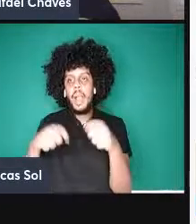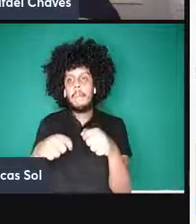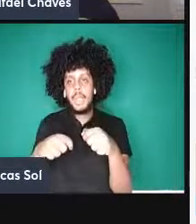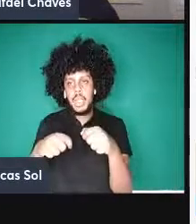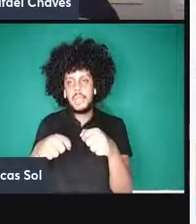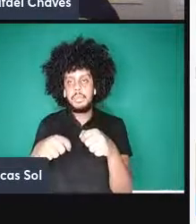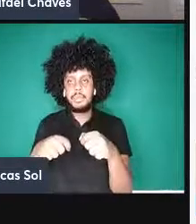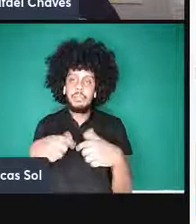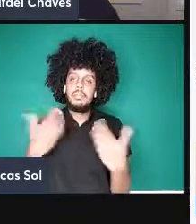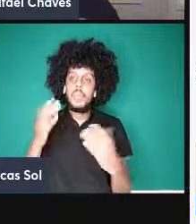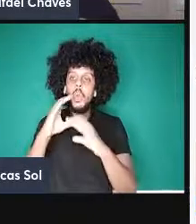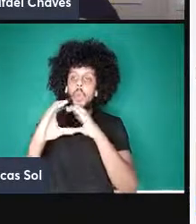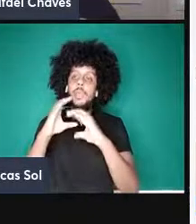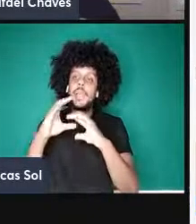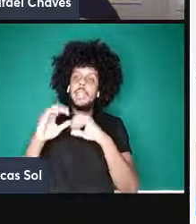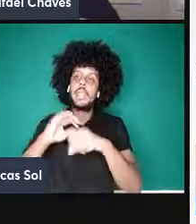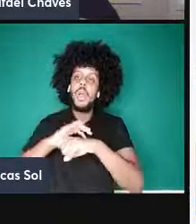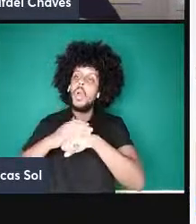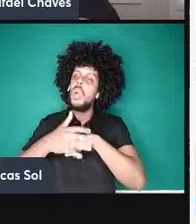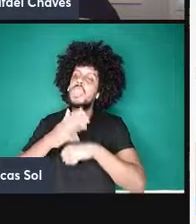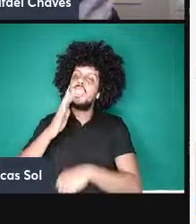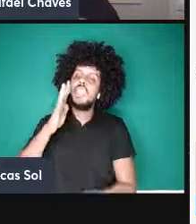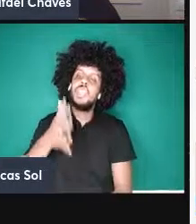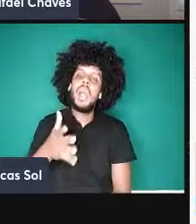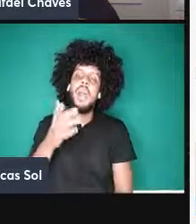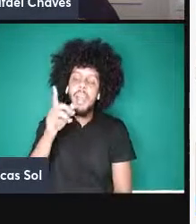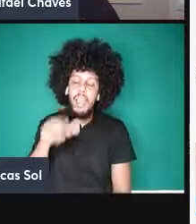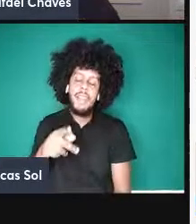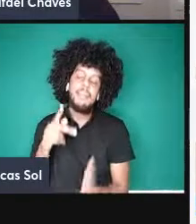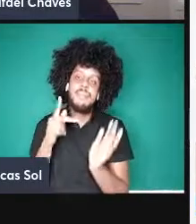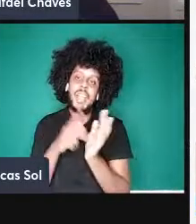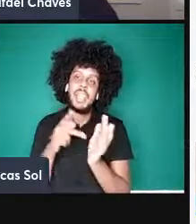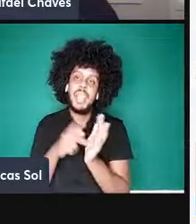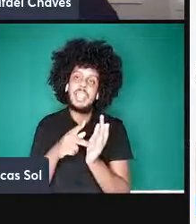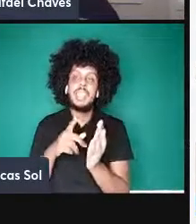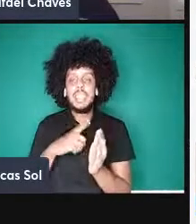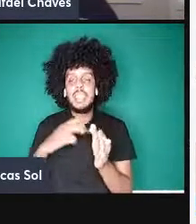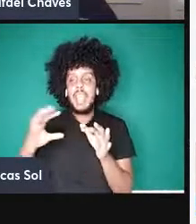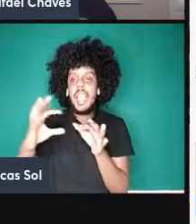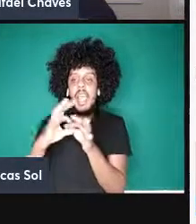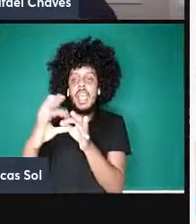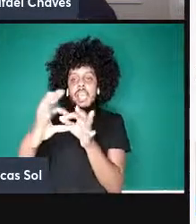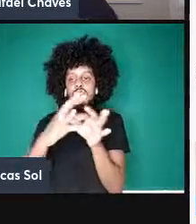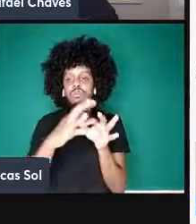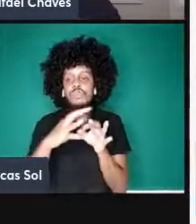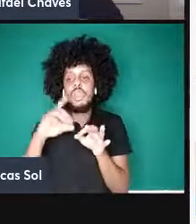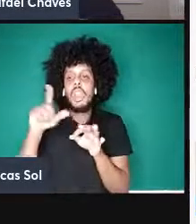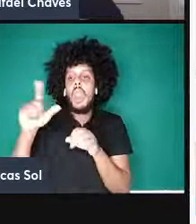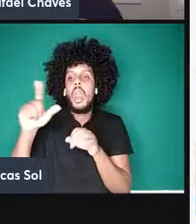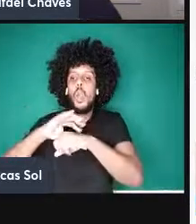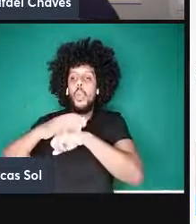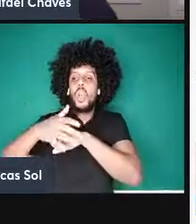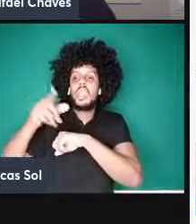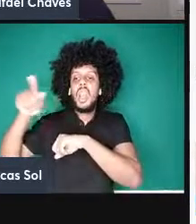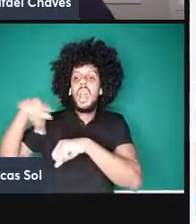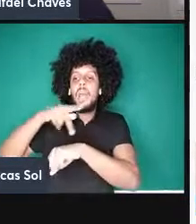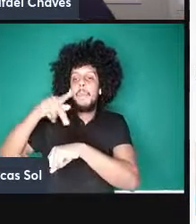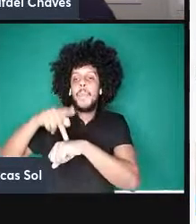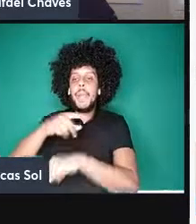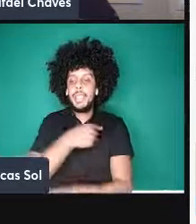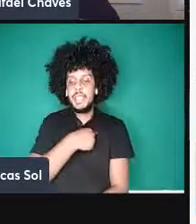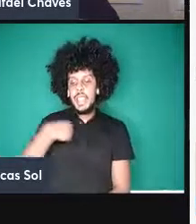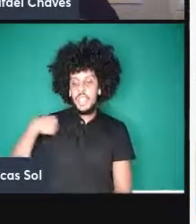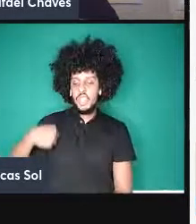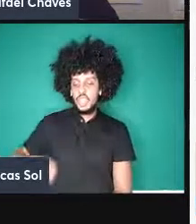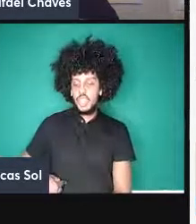comunicação quântica já é uma realidade a gente tem essa rede quântica lá na China tem uma outra rede quântica que está sendo construída